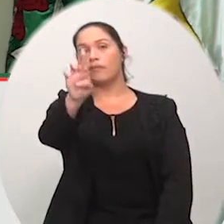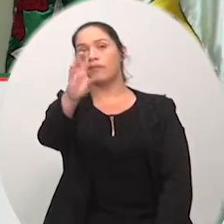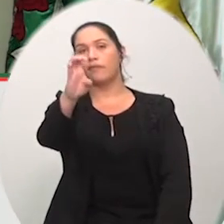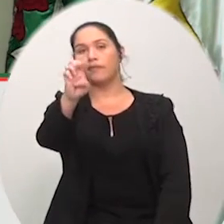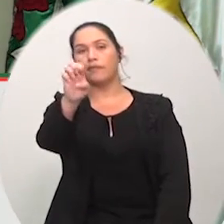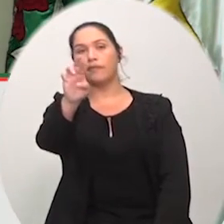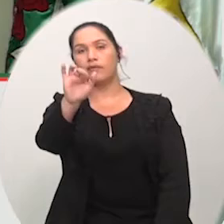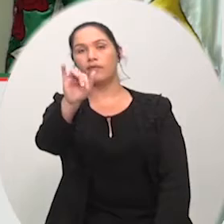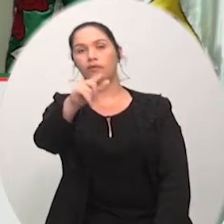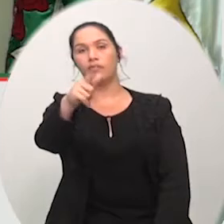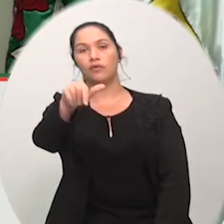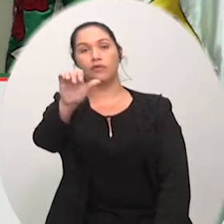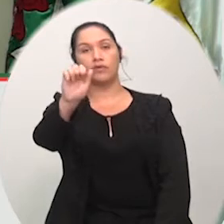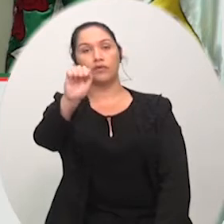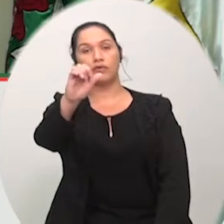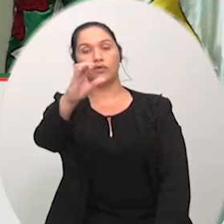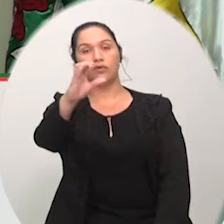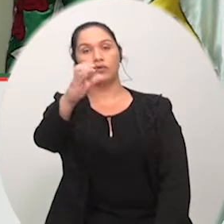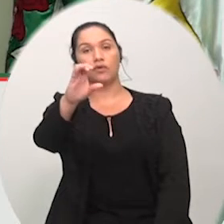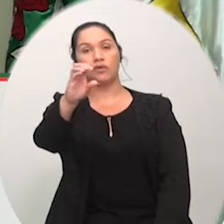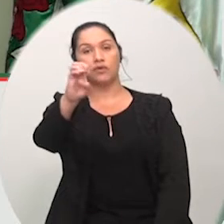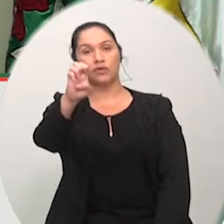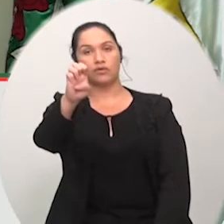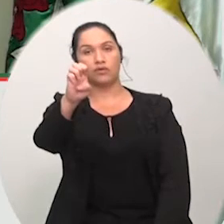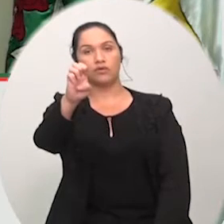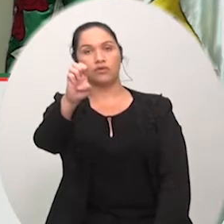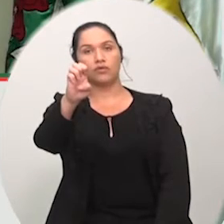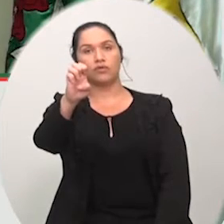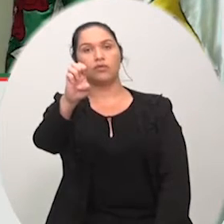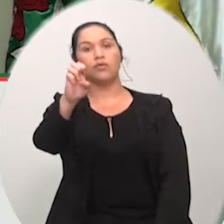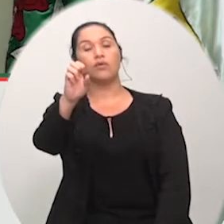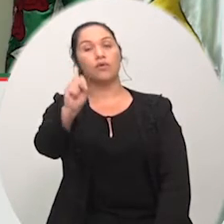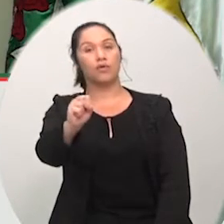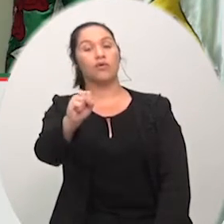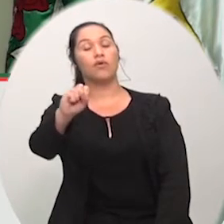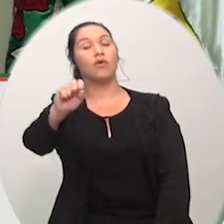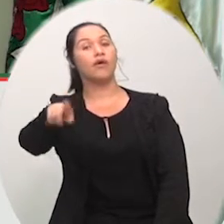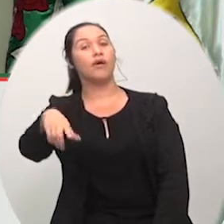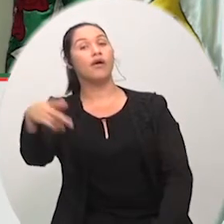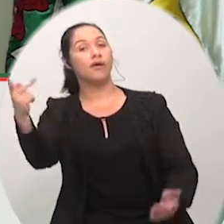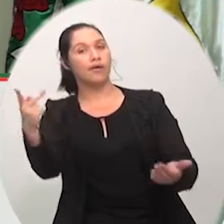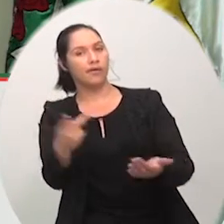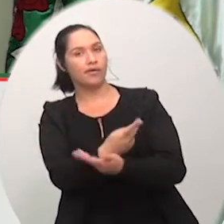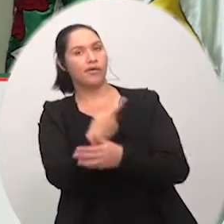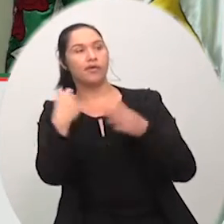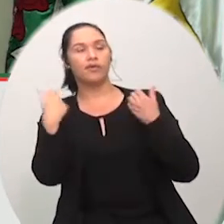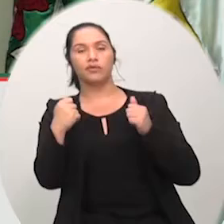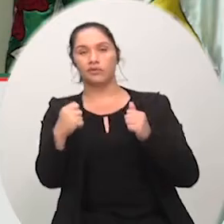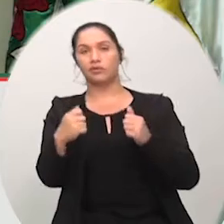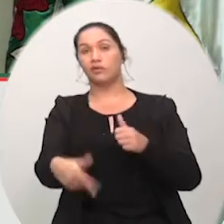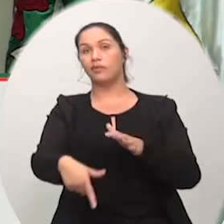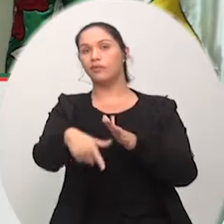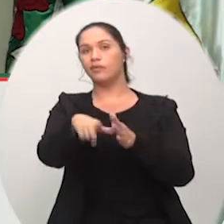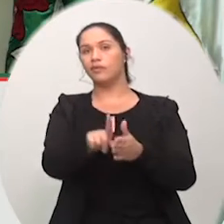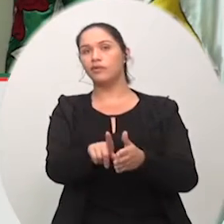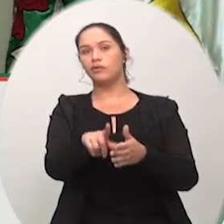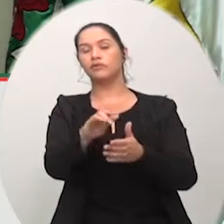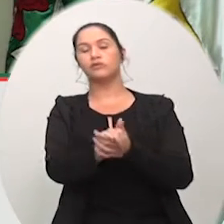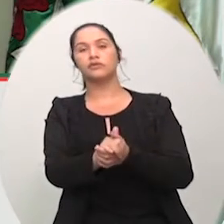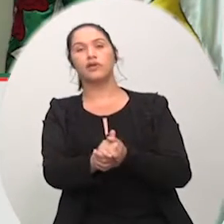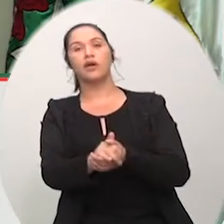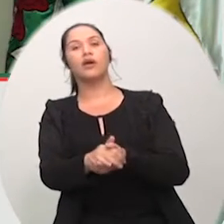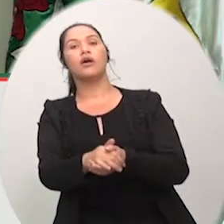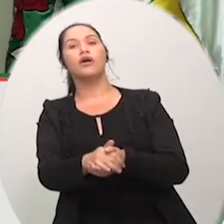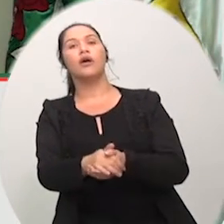virem uma própria somatém. Então, nós temos que ter esse cuidado, temos que ter esse acompanhamento e, realmente, não podemos, também, no